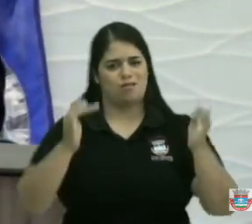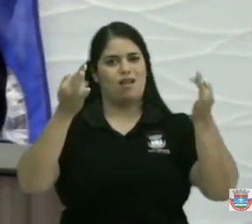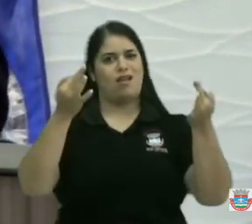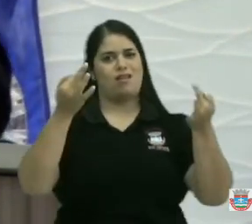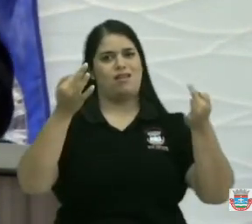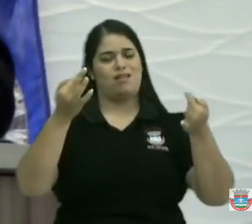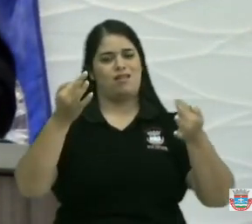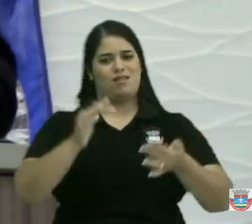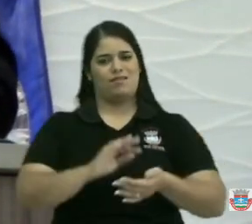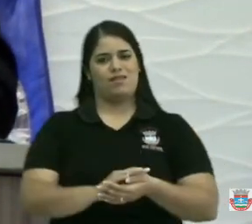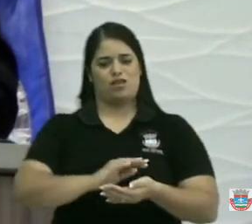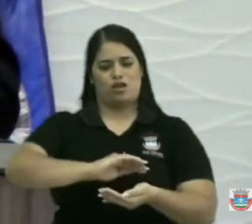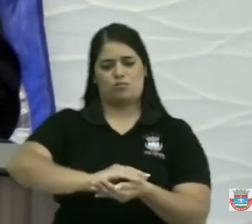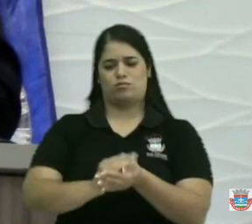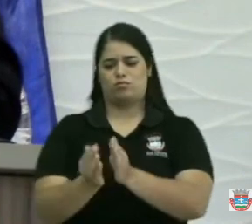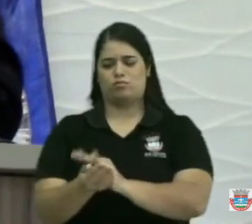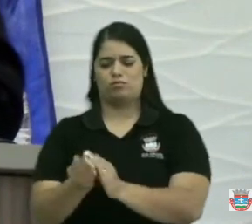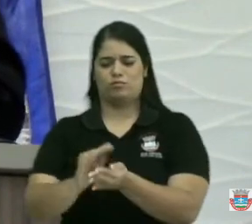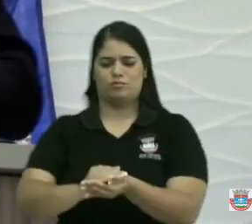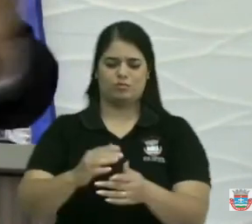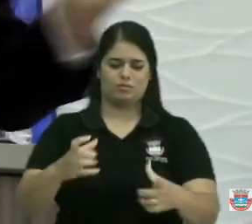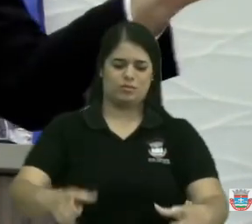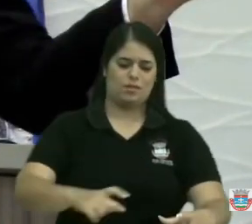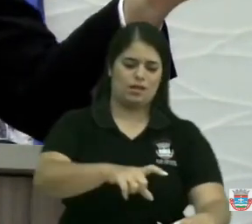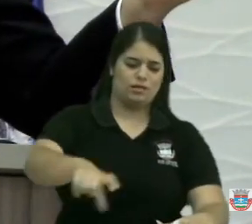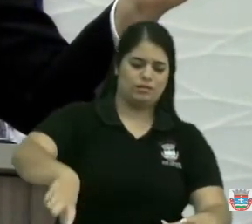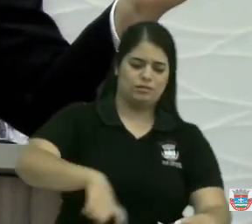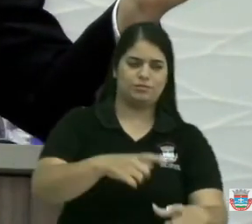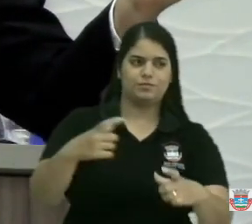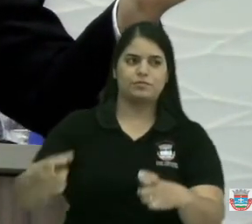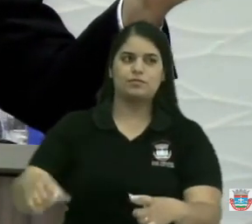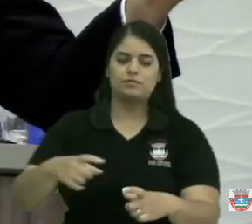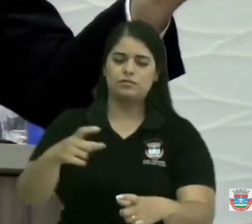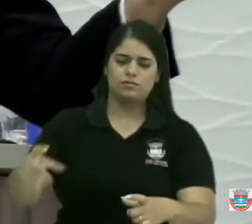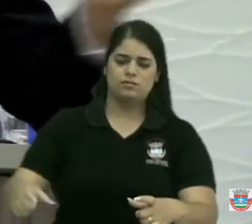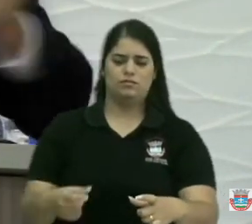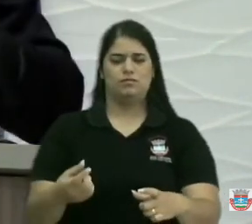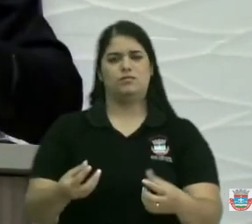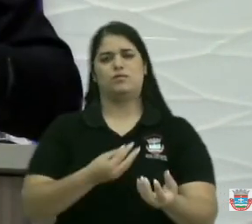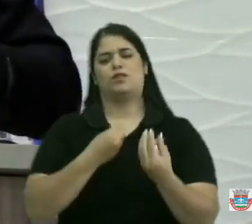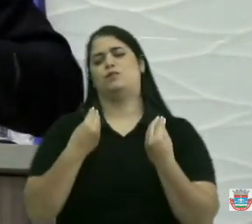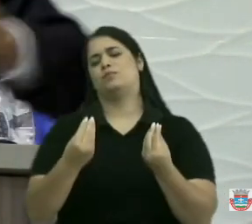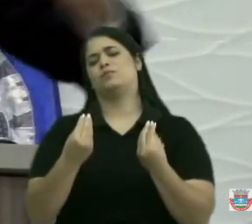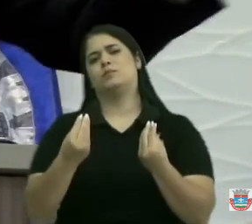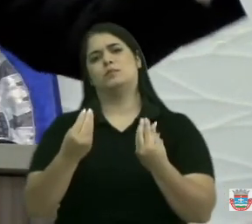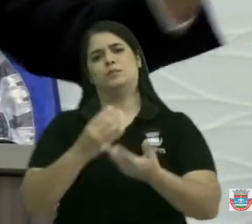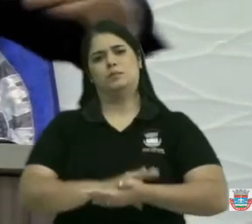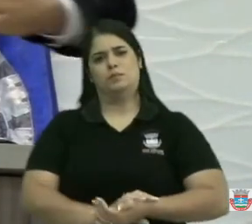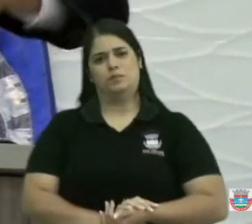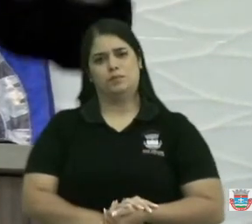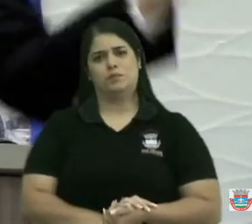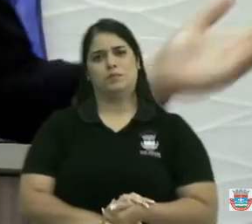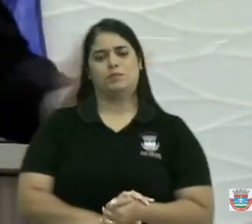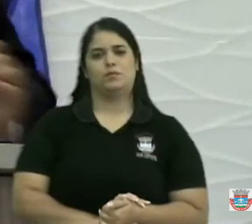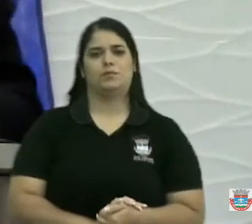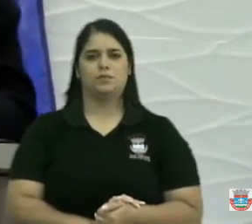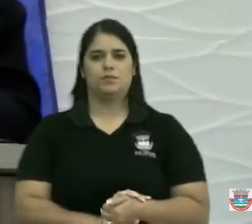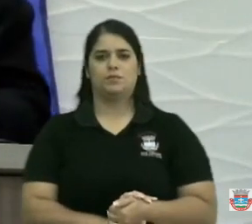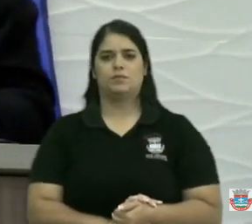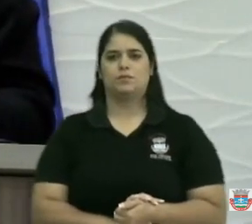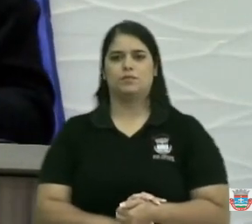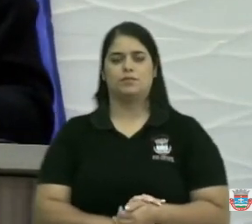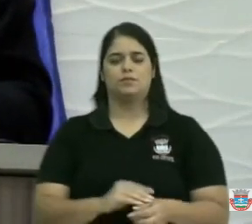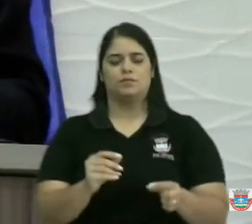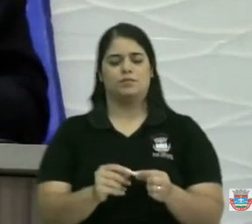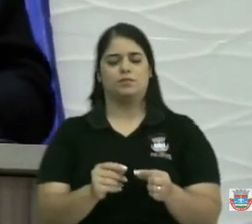com barro os buracos. A gente não entende como é que se faz um negócio desse para dizer que está fazendo as coisas.